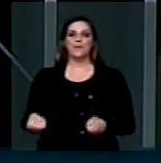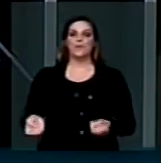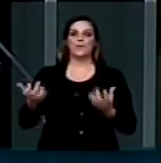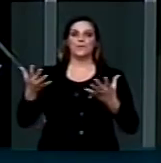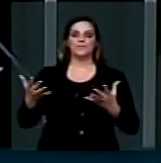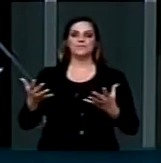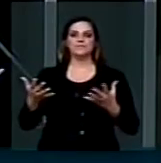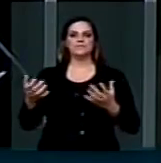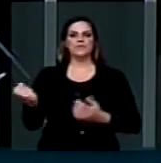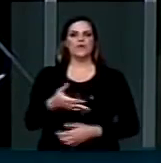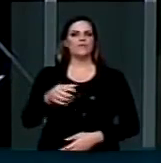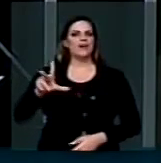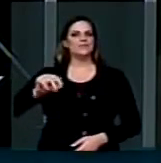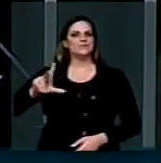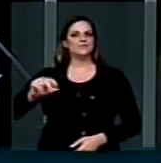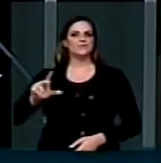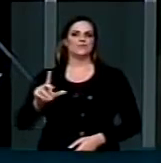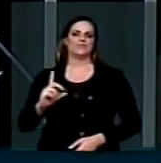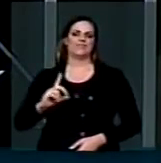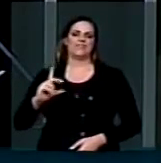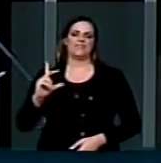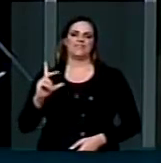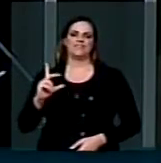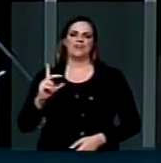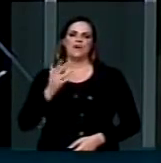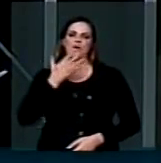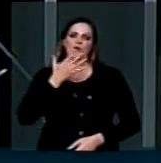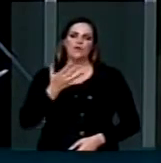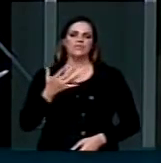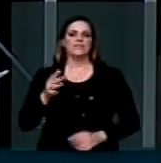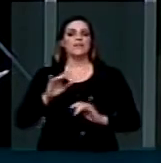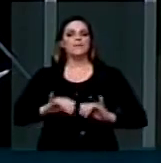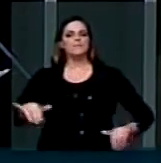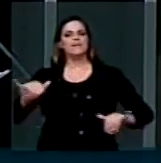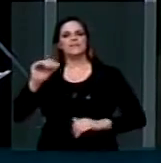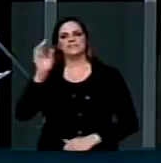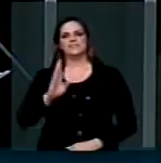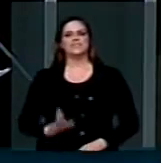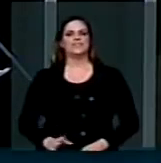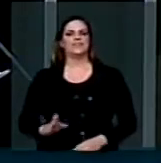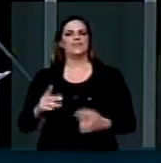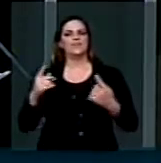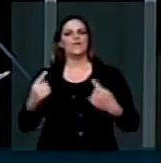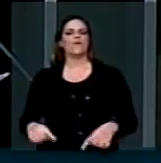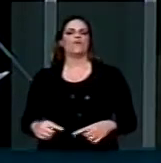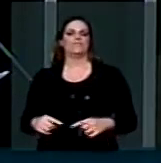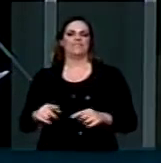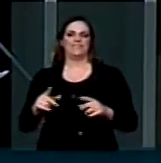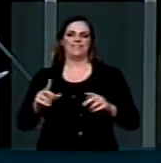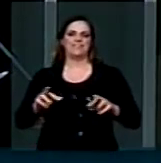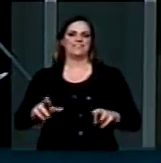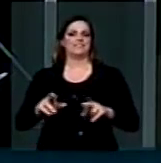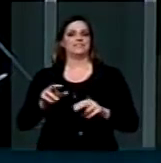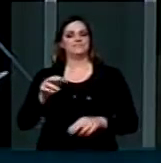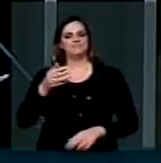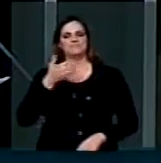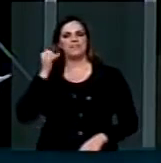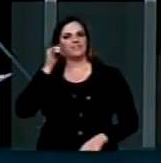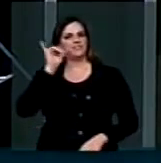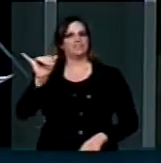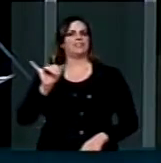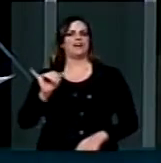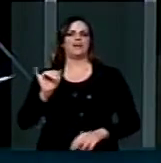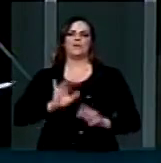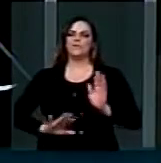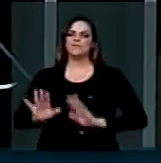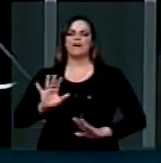Congresso Nacional aderindo a cor azul em prol da campanha nacional de combate e prevenção ao câncer de próstata. Todo